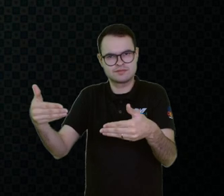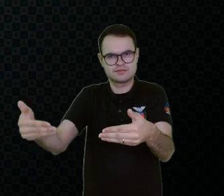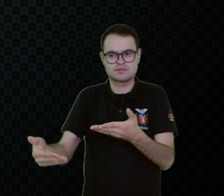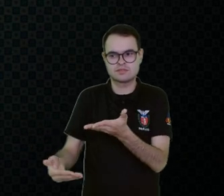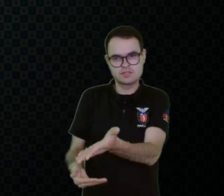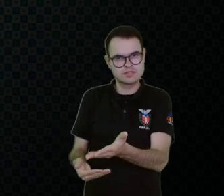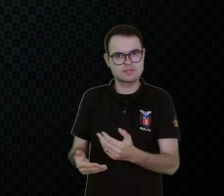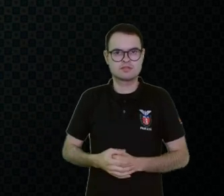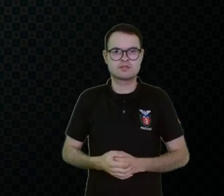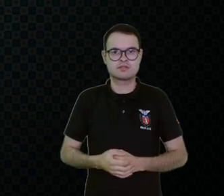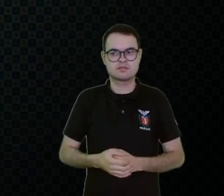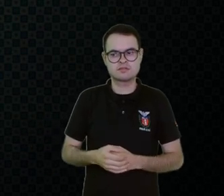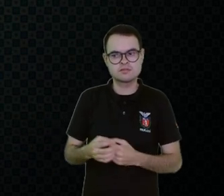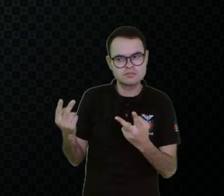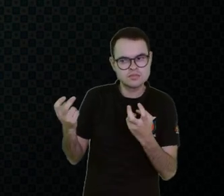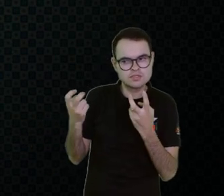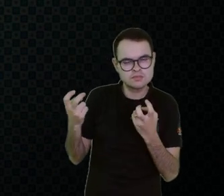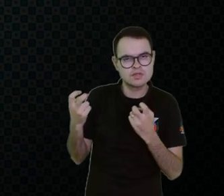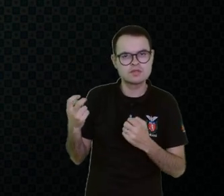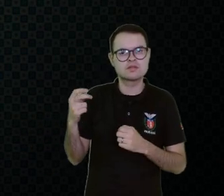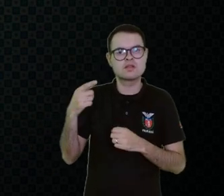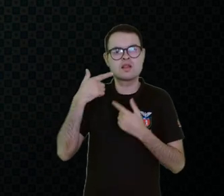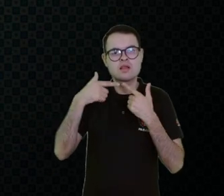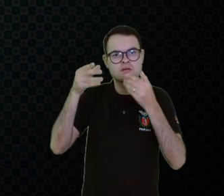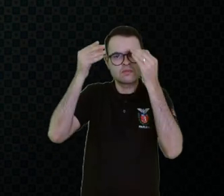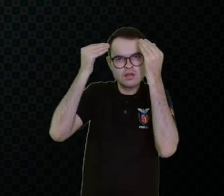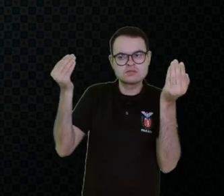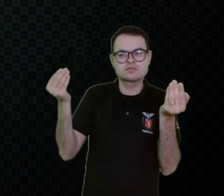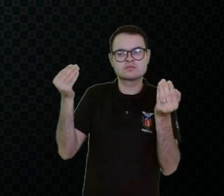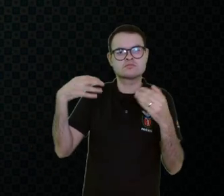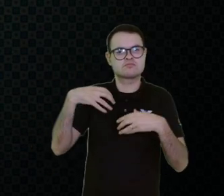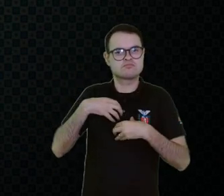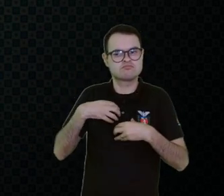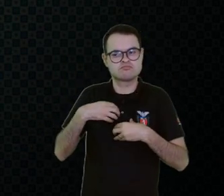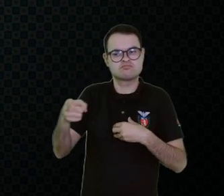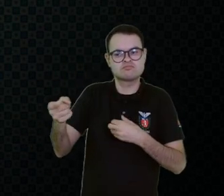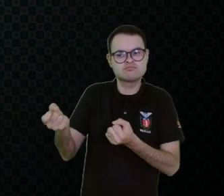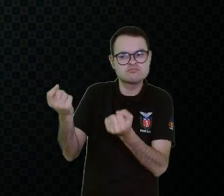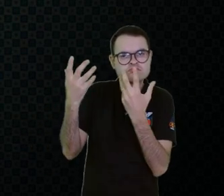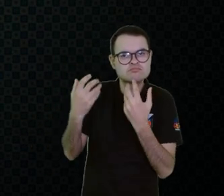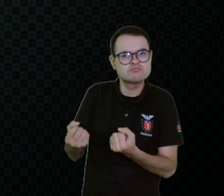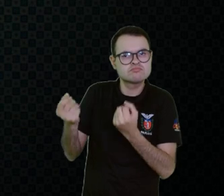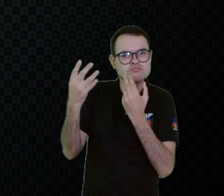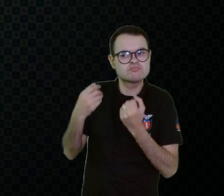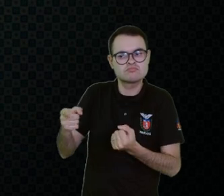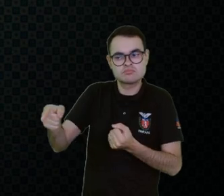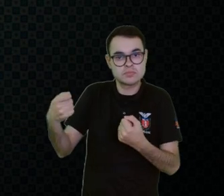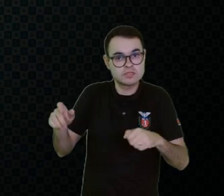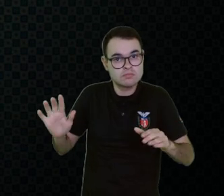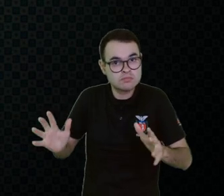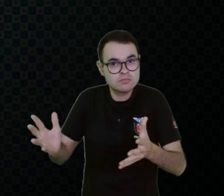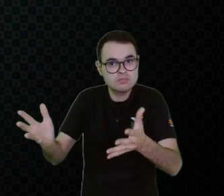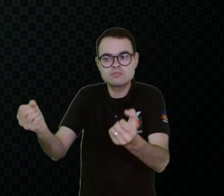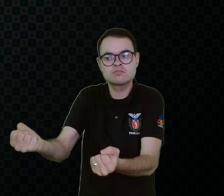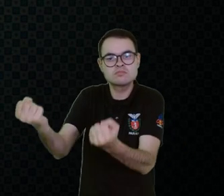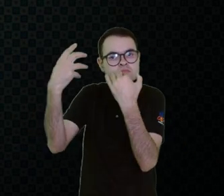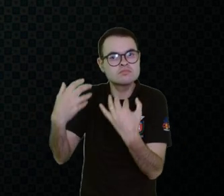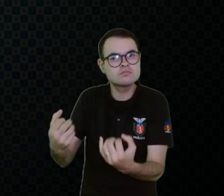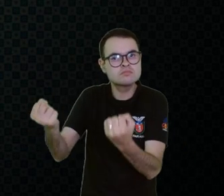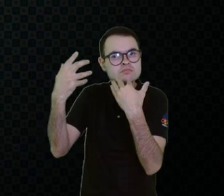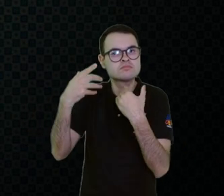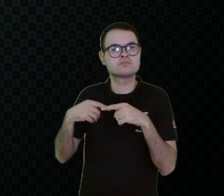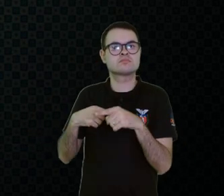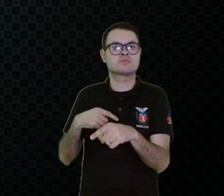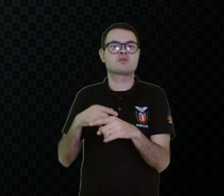Perceber essa linguagem oral, essa dificuldade, os sentidos, a interação, ela tem que promover uma interação. A comunicação,